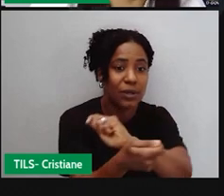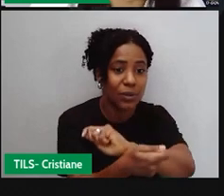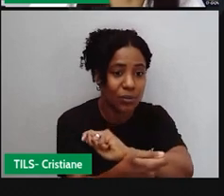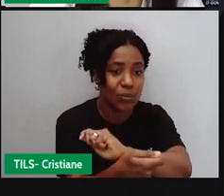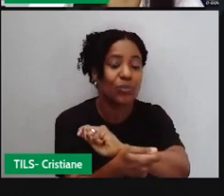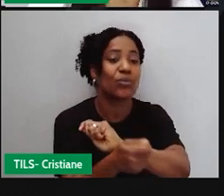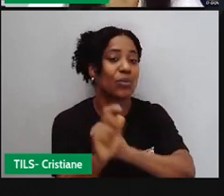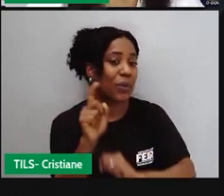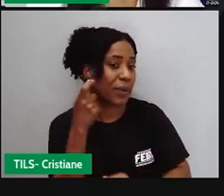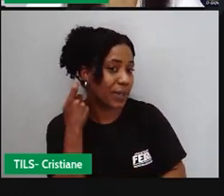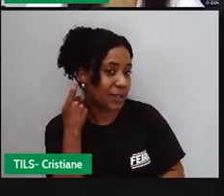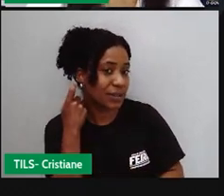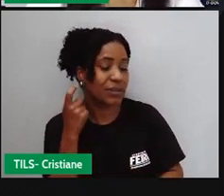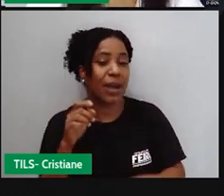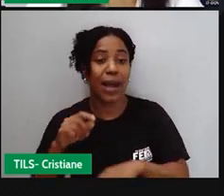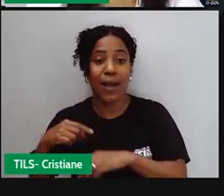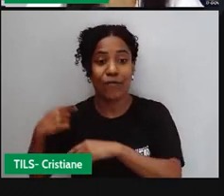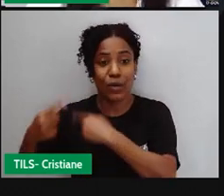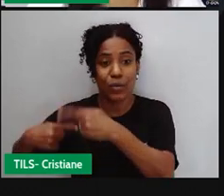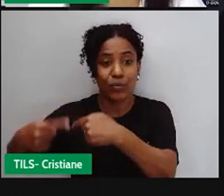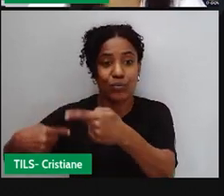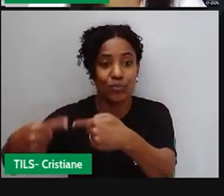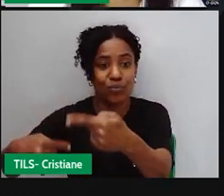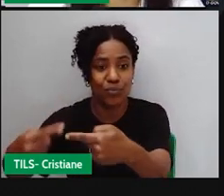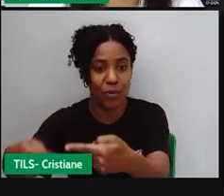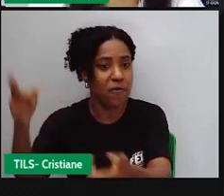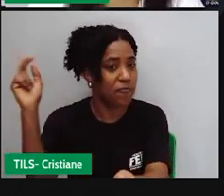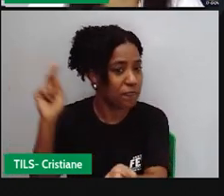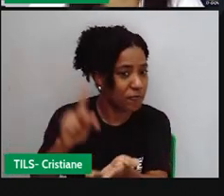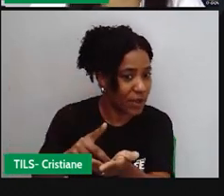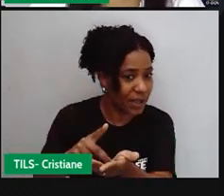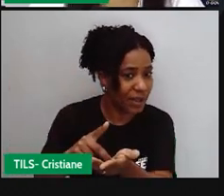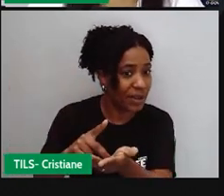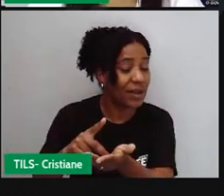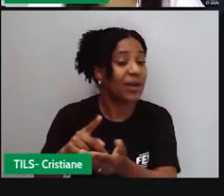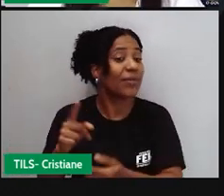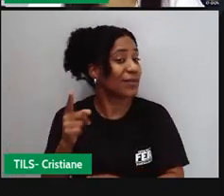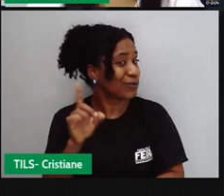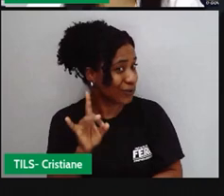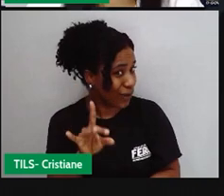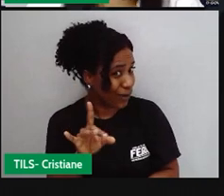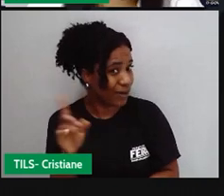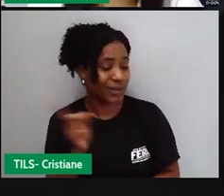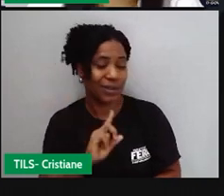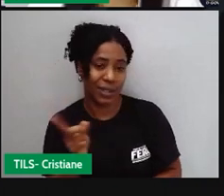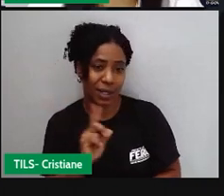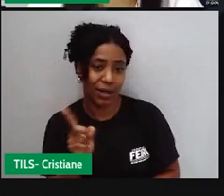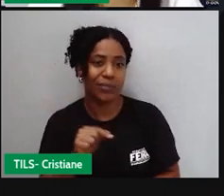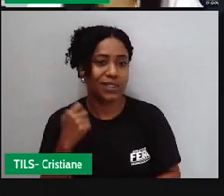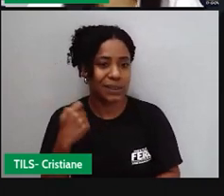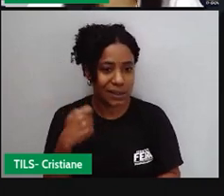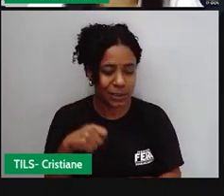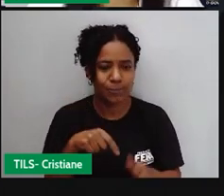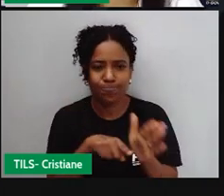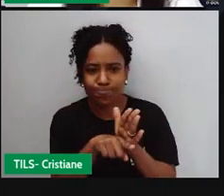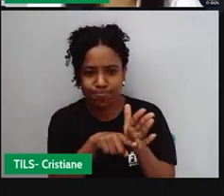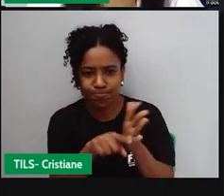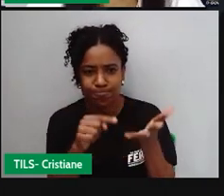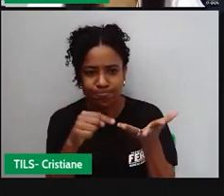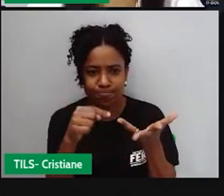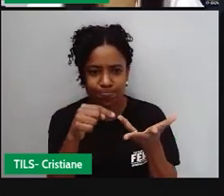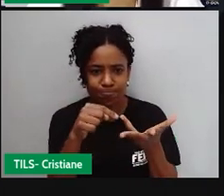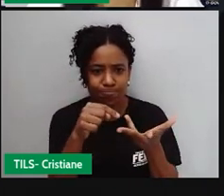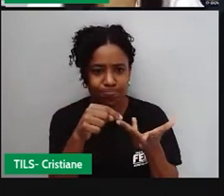partir de um quilombo, mas aí não é somente isso, né? É preciso passar por um processo de reconhecimento